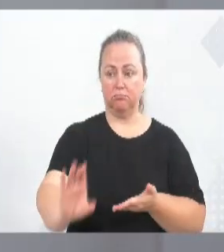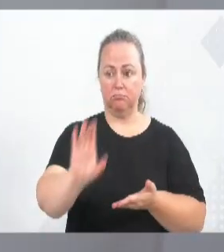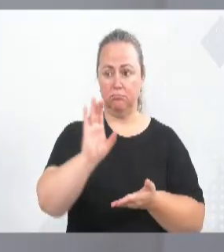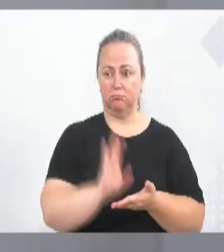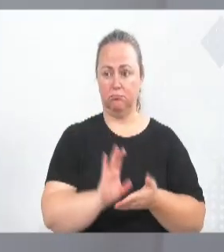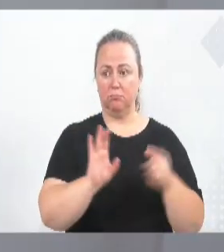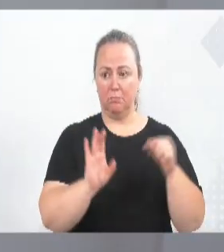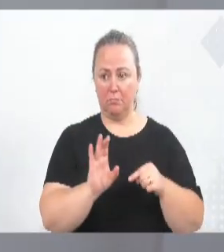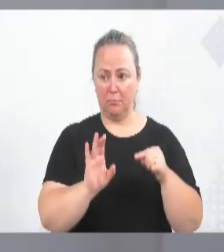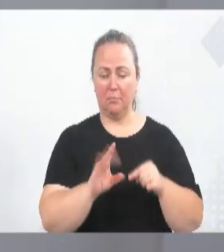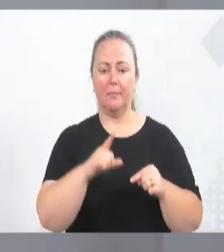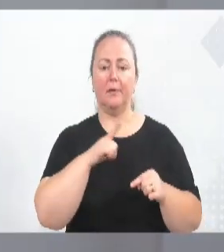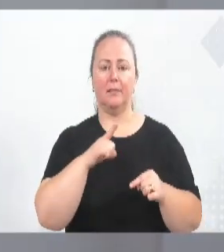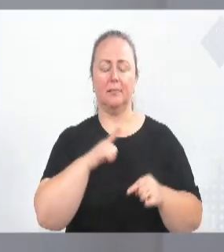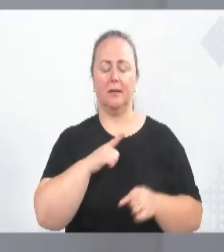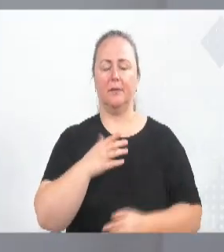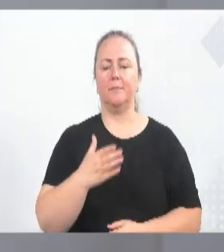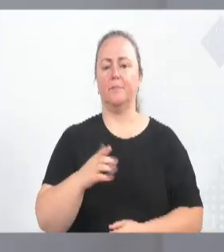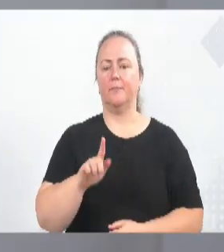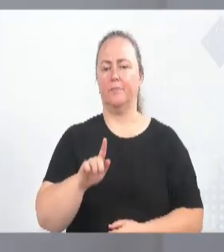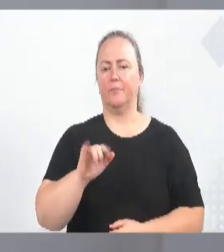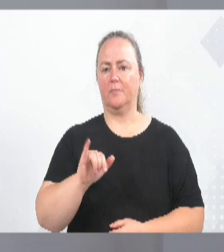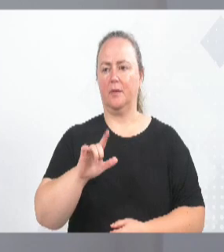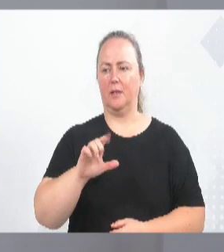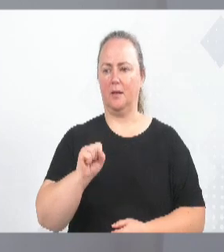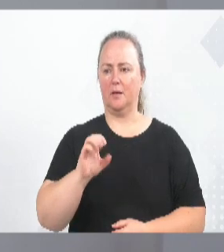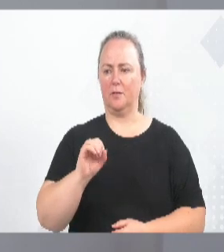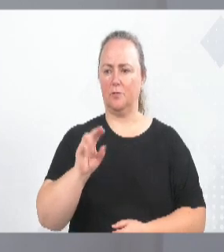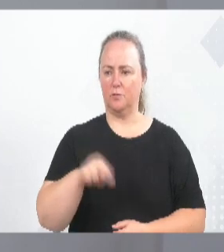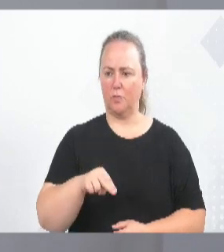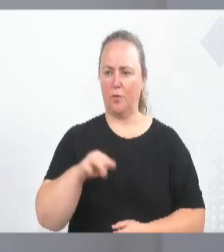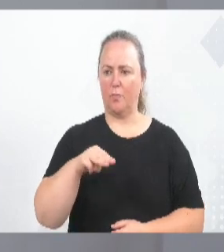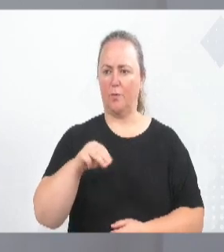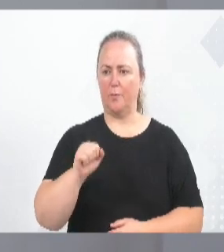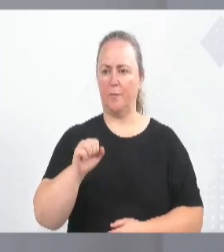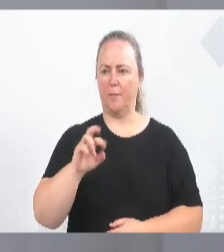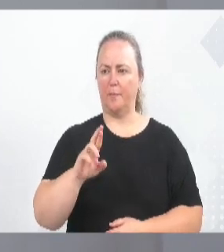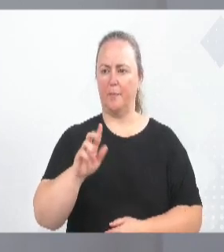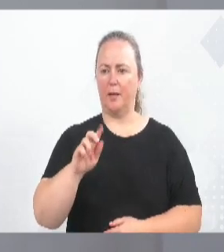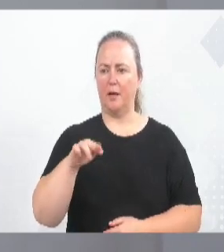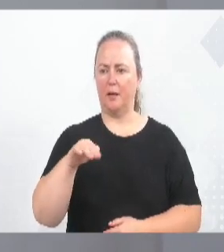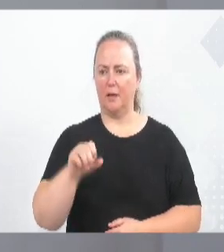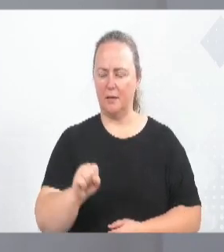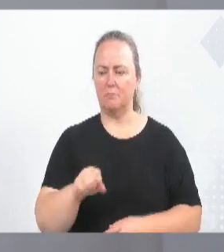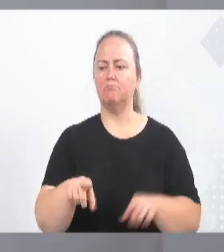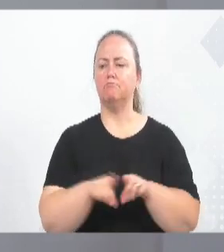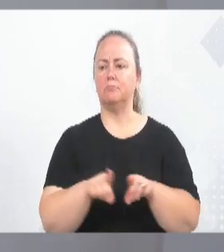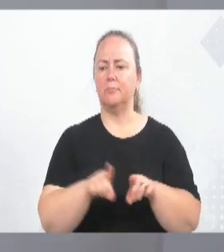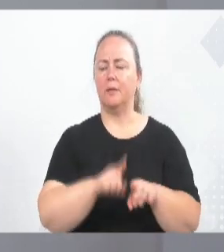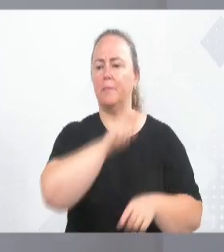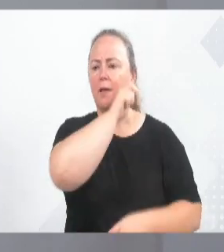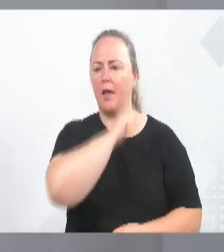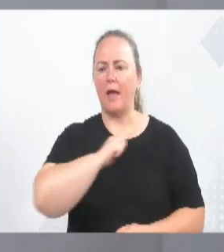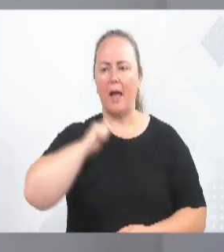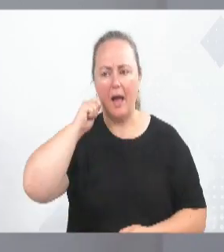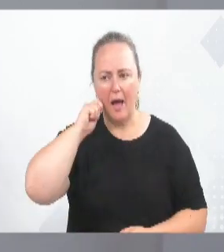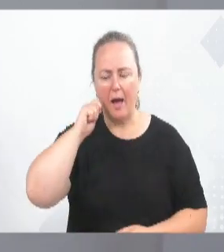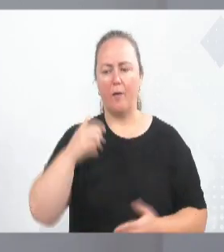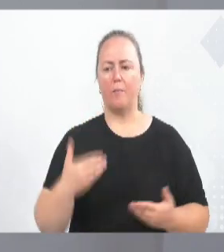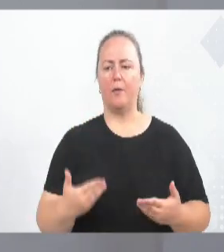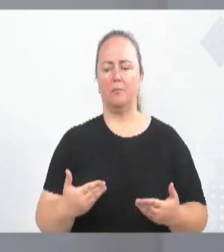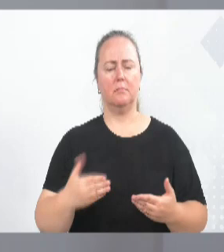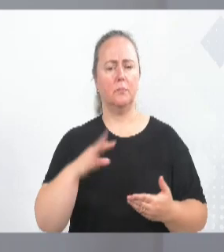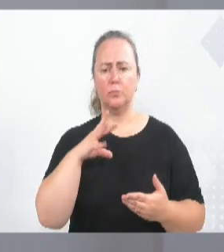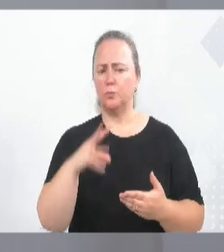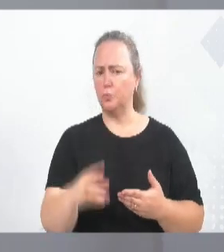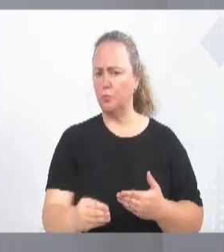Tuca, do Gilson Marques, que é do Sem Barganha, tem recurso do deputado, ex-deputado Alba, tem recursos próprios da Prefeitura, e isso é